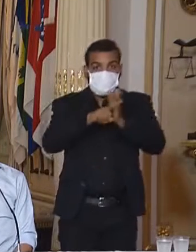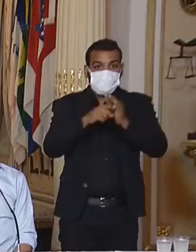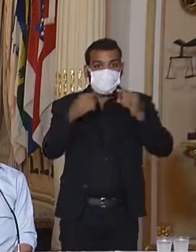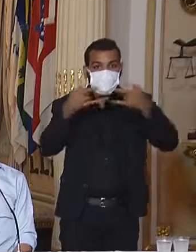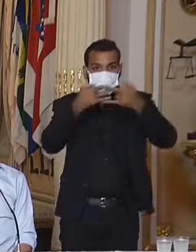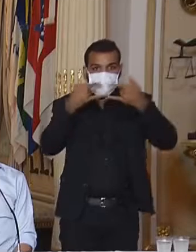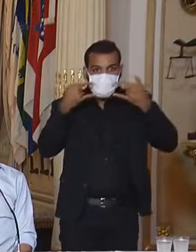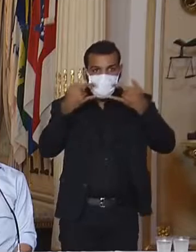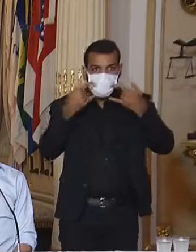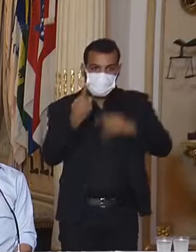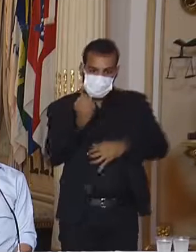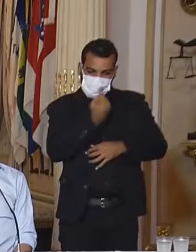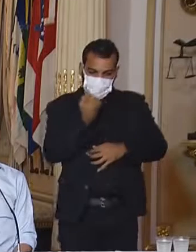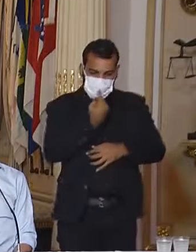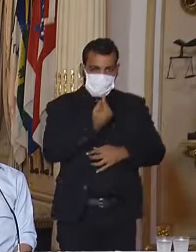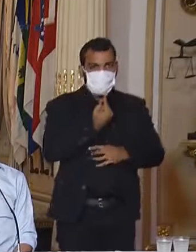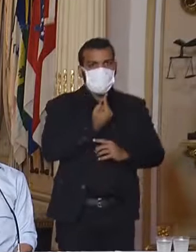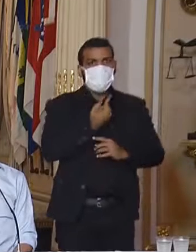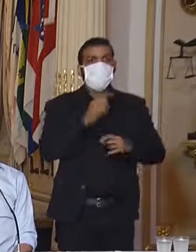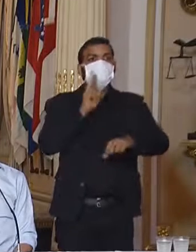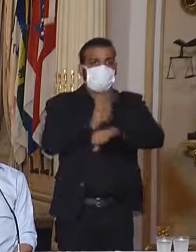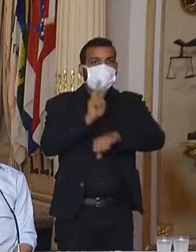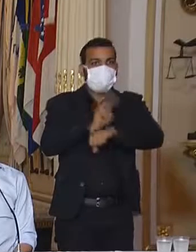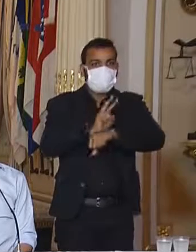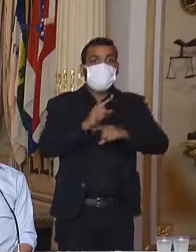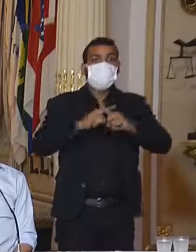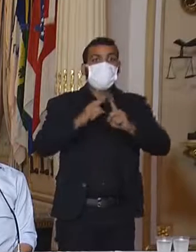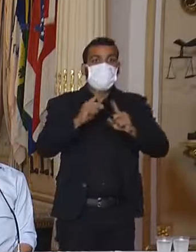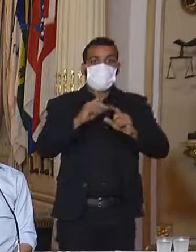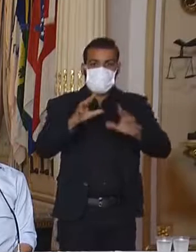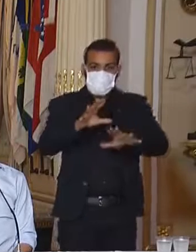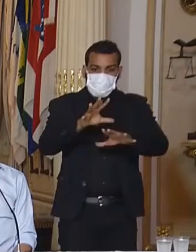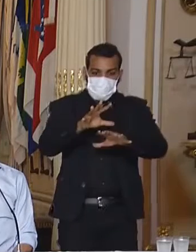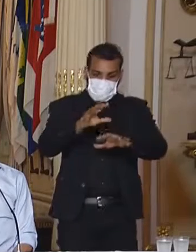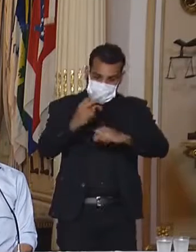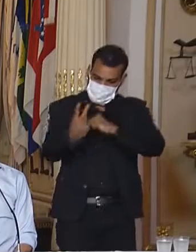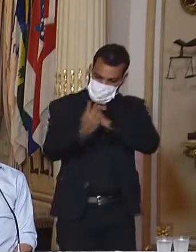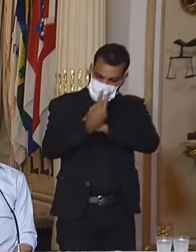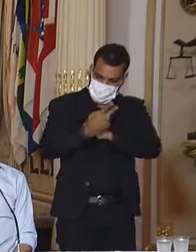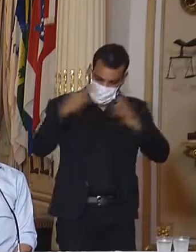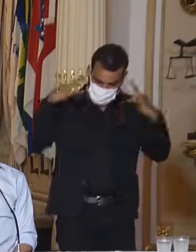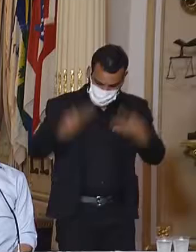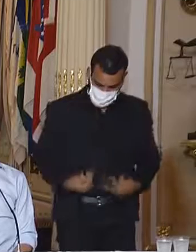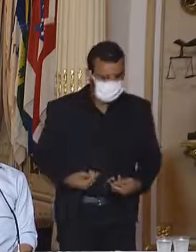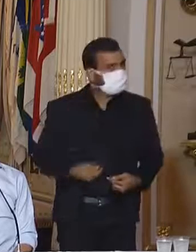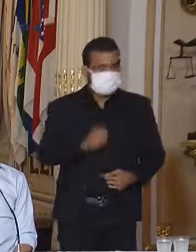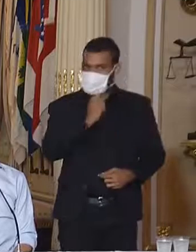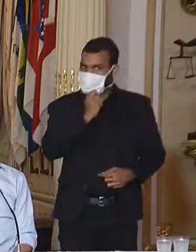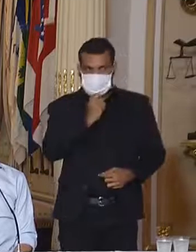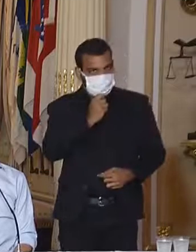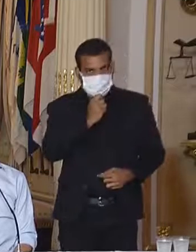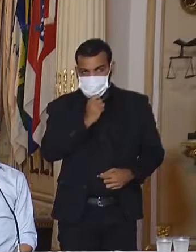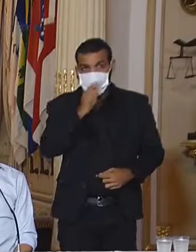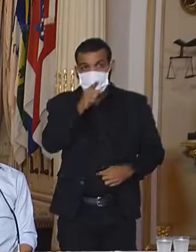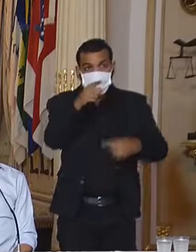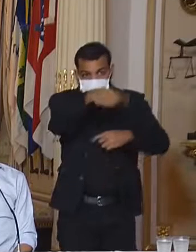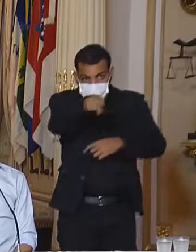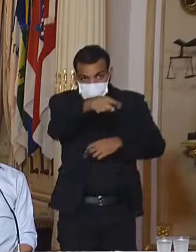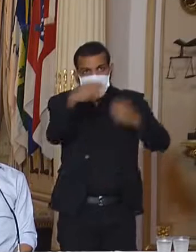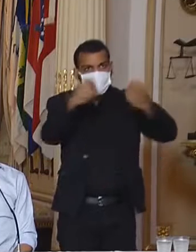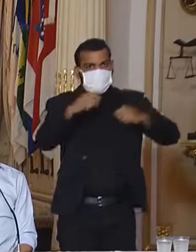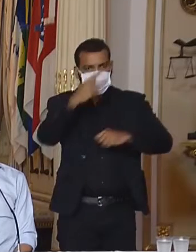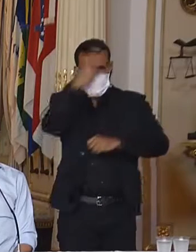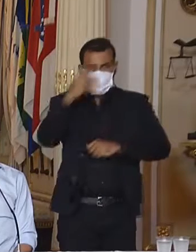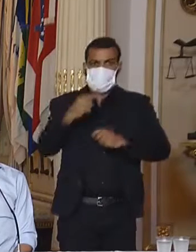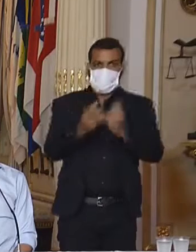isoladamente protege, mas não confere uma proteção total. Então, as pessoas precisam ainda ter o cuidado com a higiene